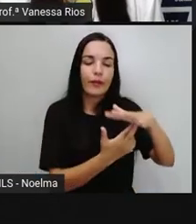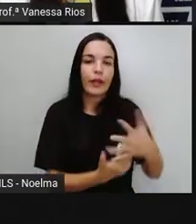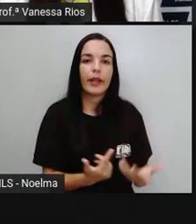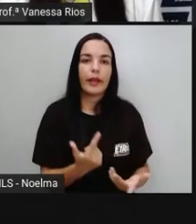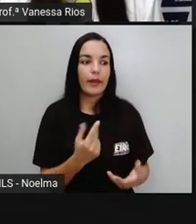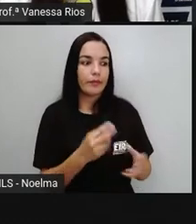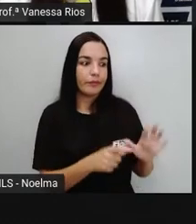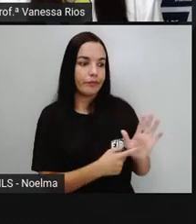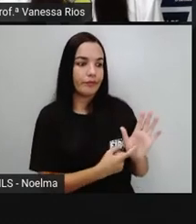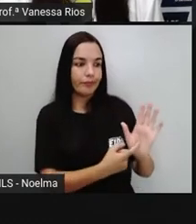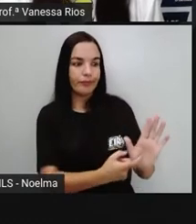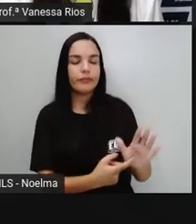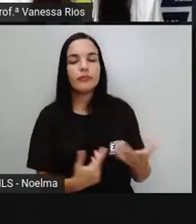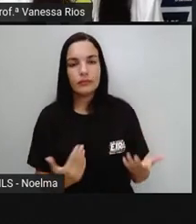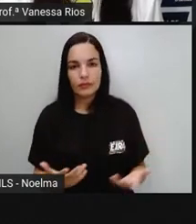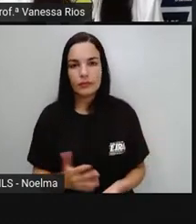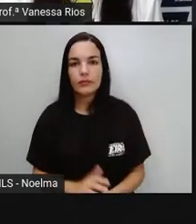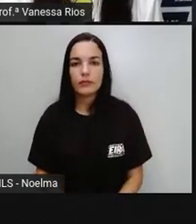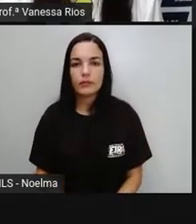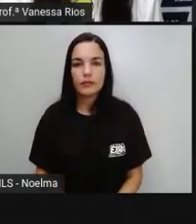necessário Fazer esse processo